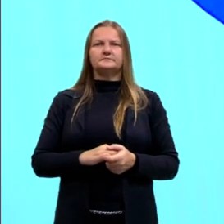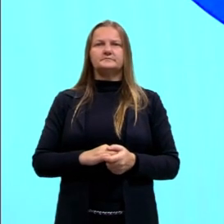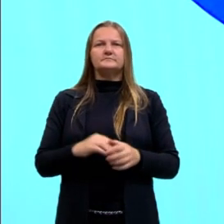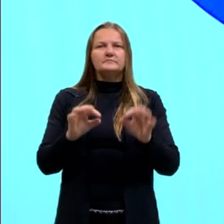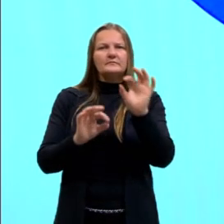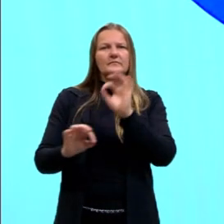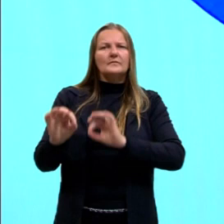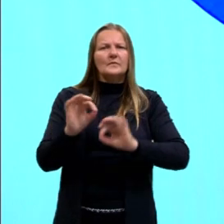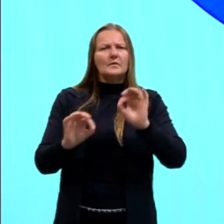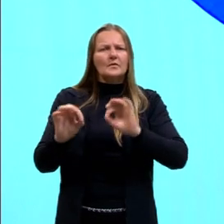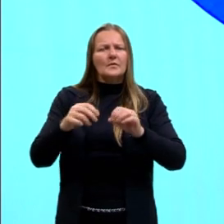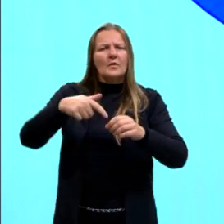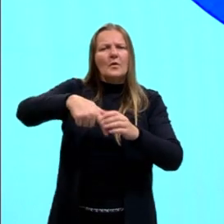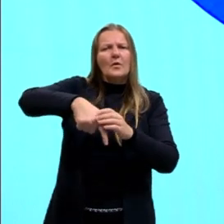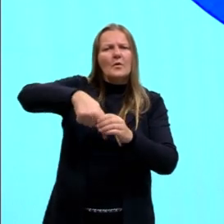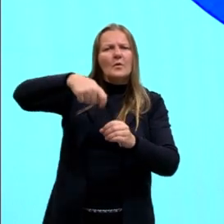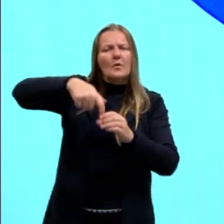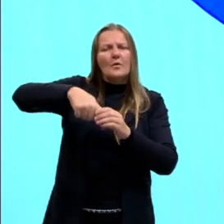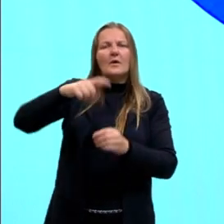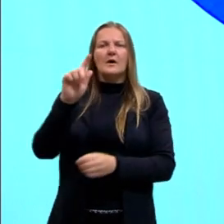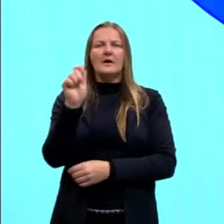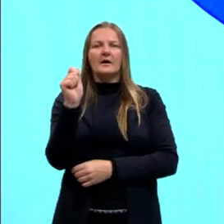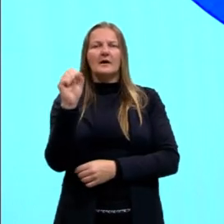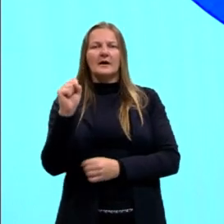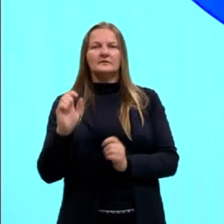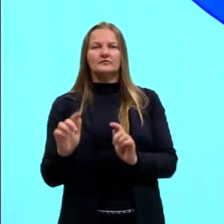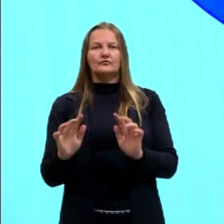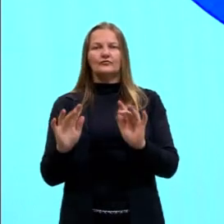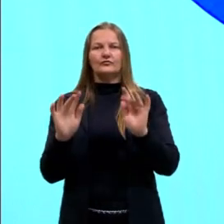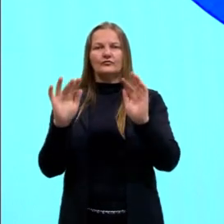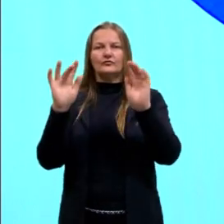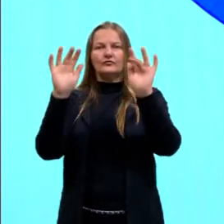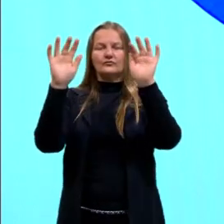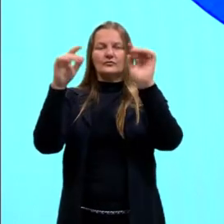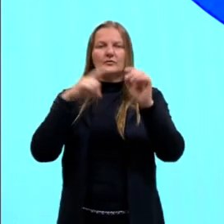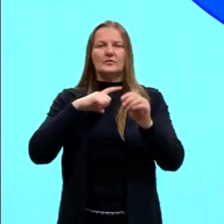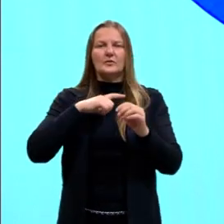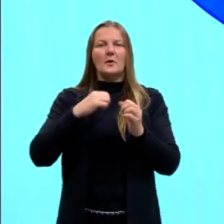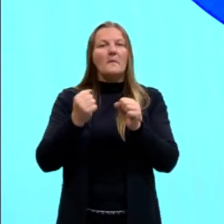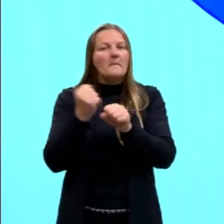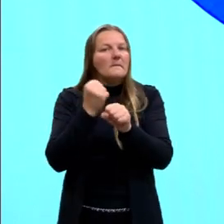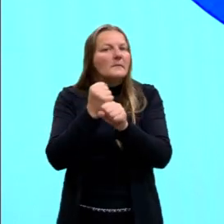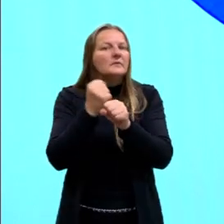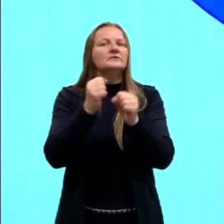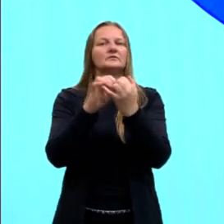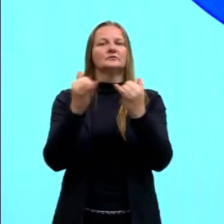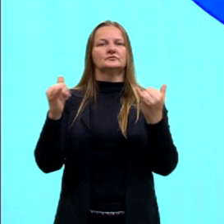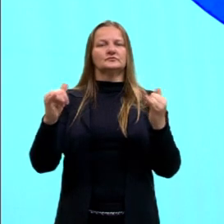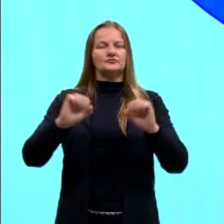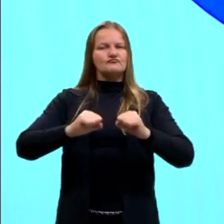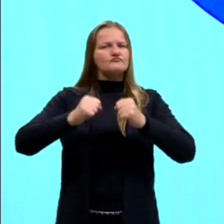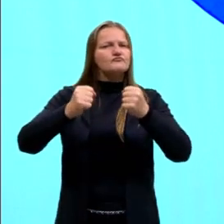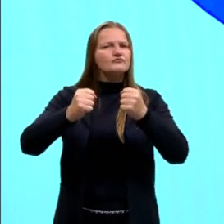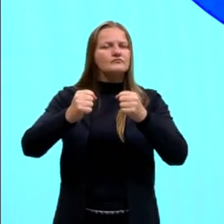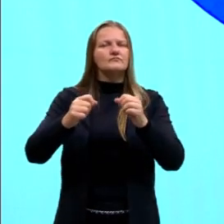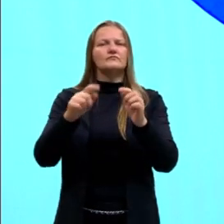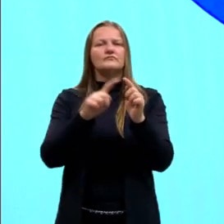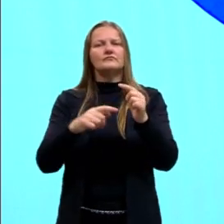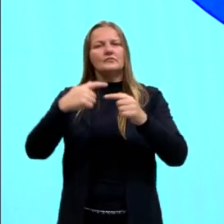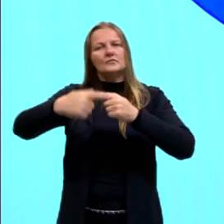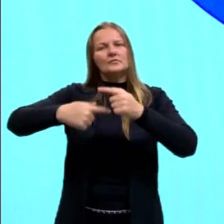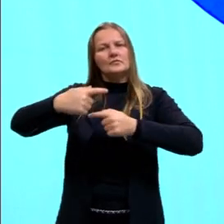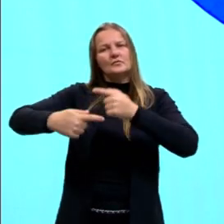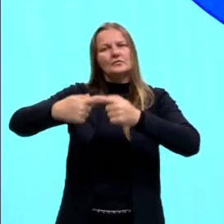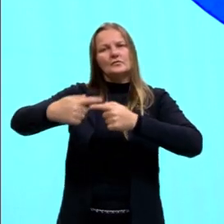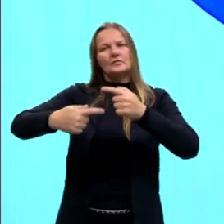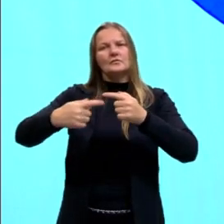desse combustível fóssil, por exemplo, que é o gás, para se produzir energia. Então, você está dentro dessa geração. E aí, você vai utilizar